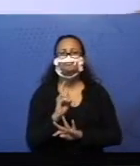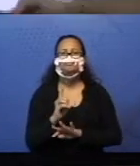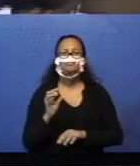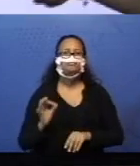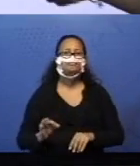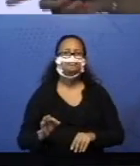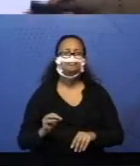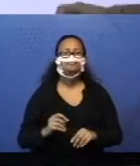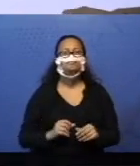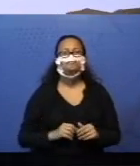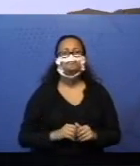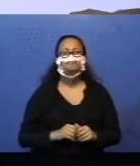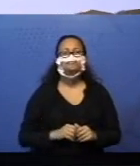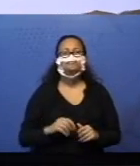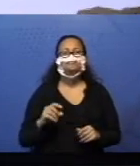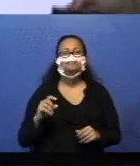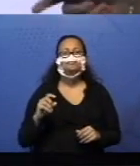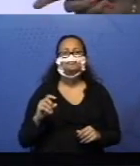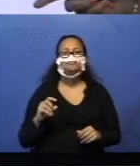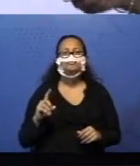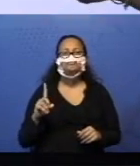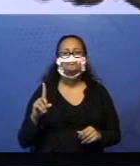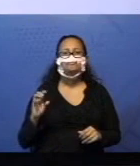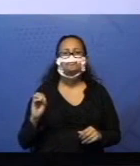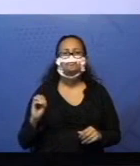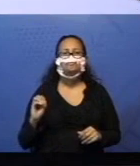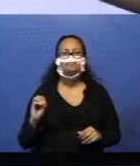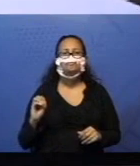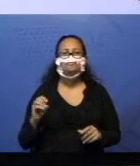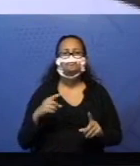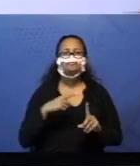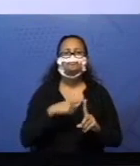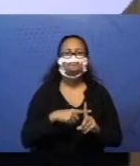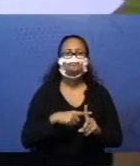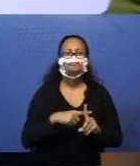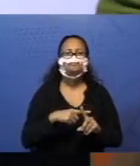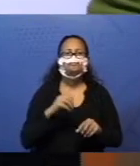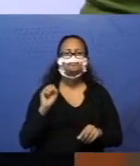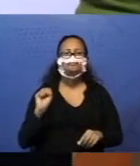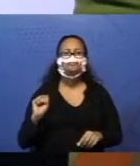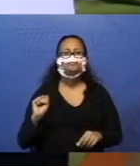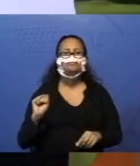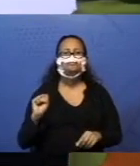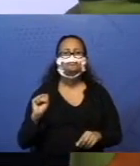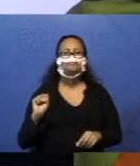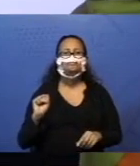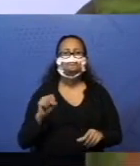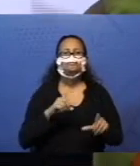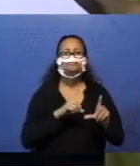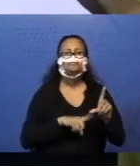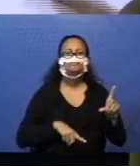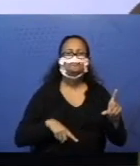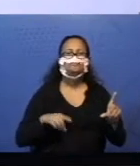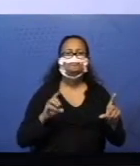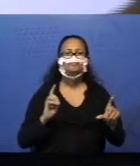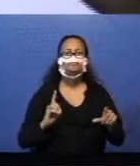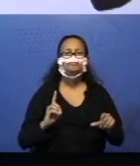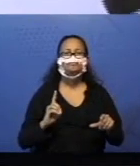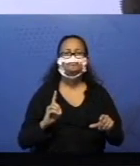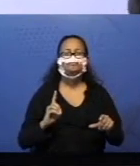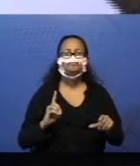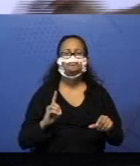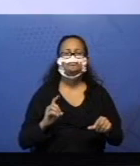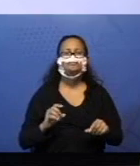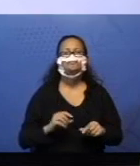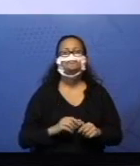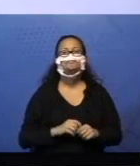Dez. Dezoito é igual a dez mais oito. Letra D. Dezenove.